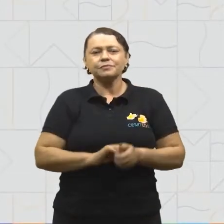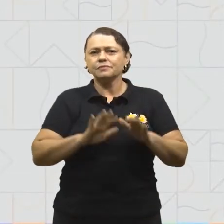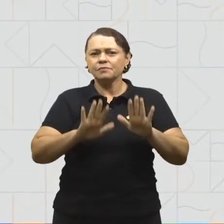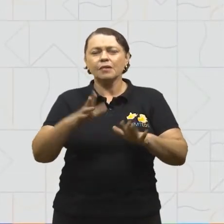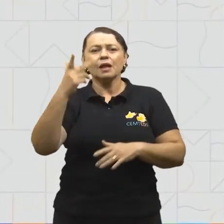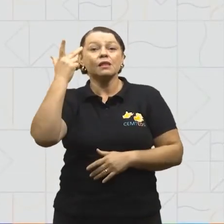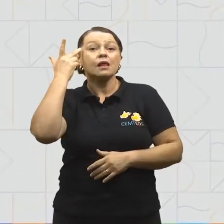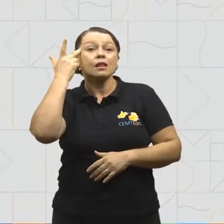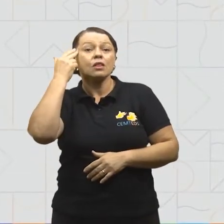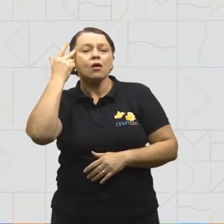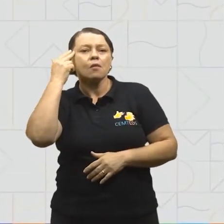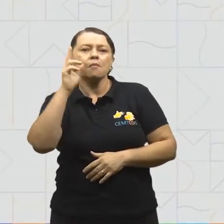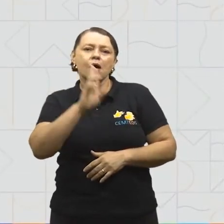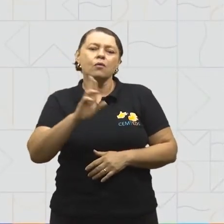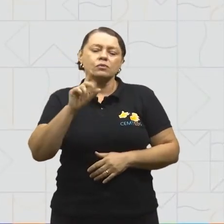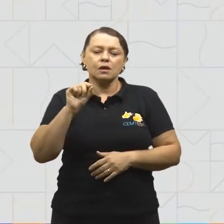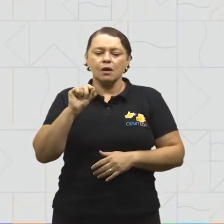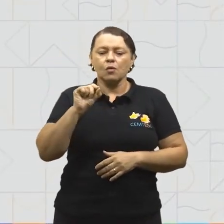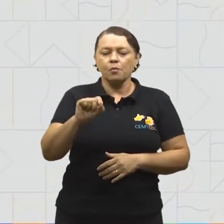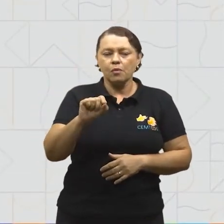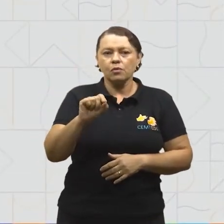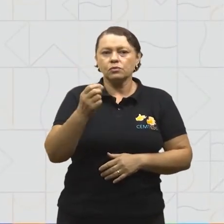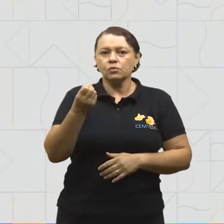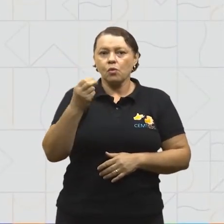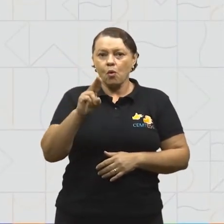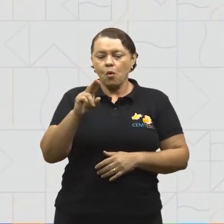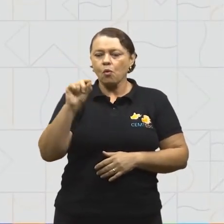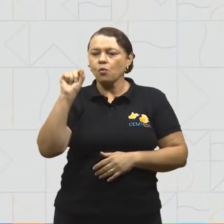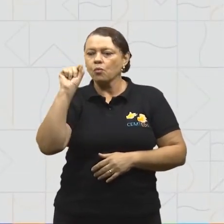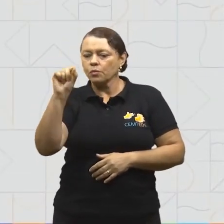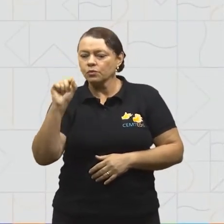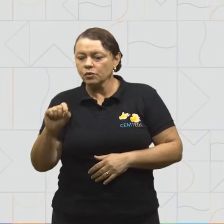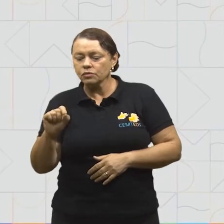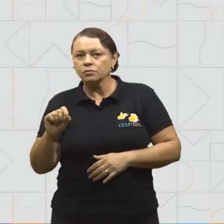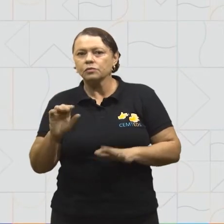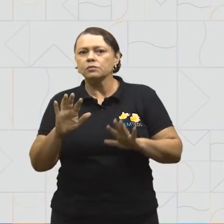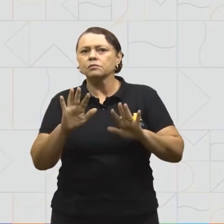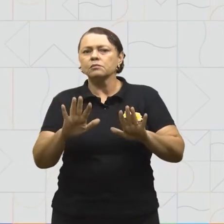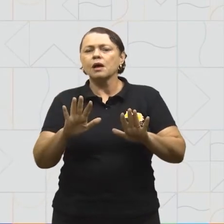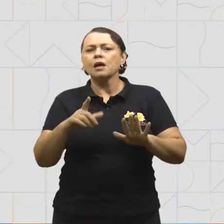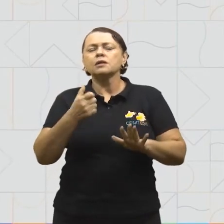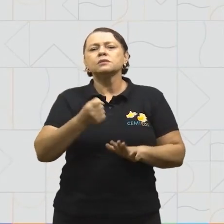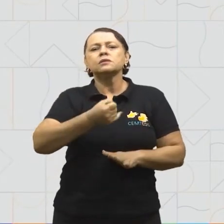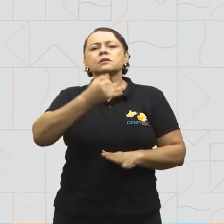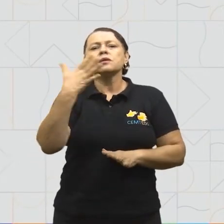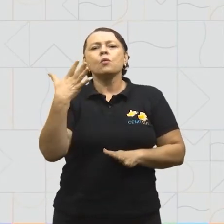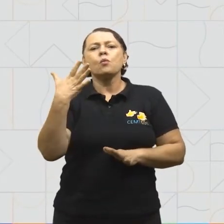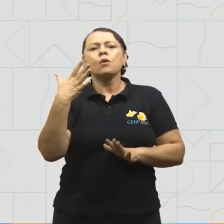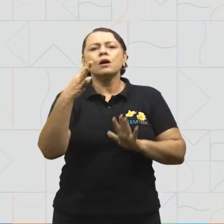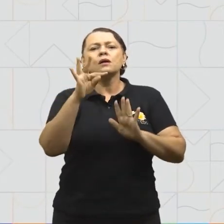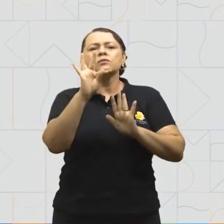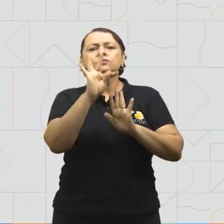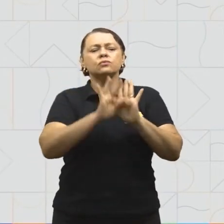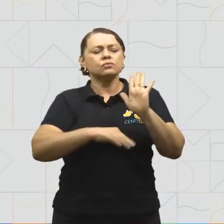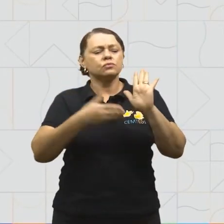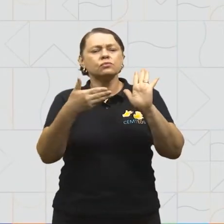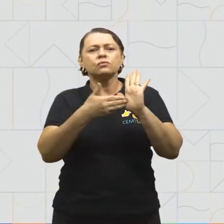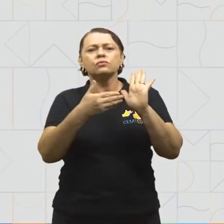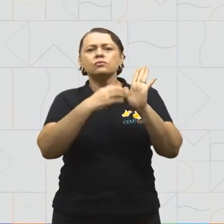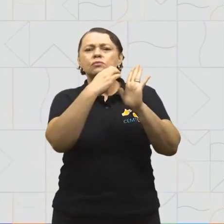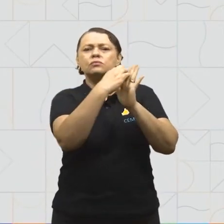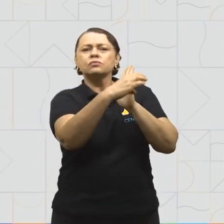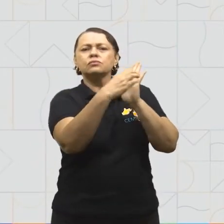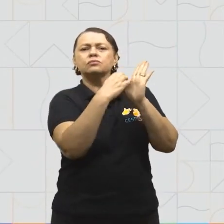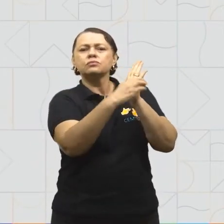é usar o ponto ou dois pontos. Falando nisso, quantos parágrafos tem o texto O Medo Que Não